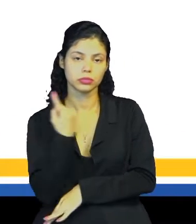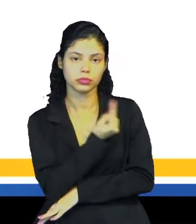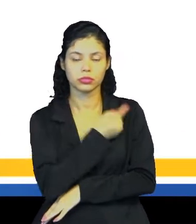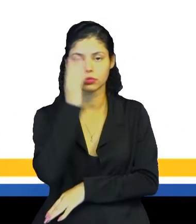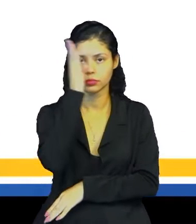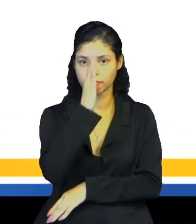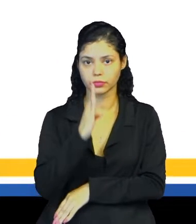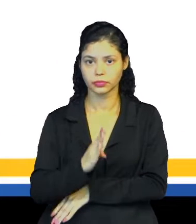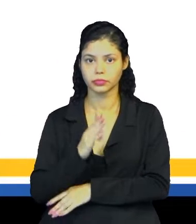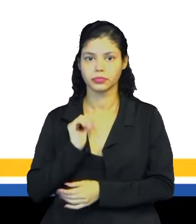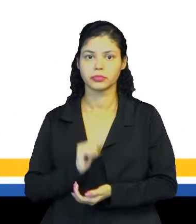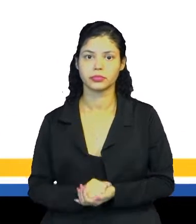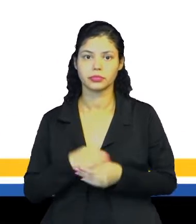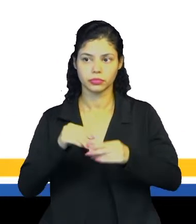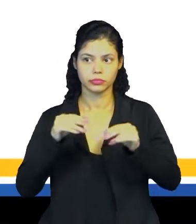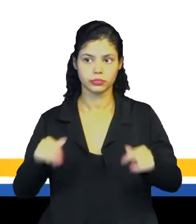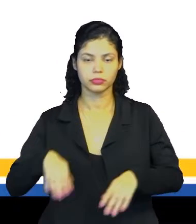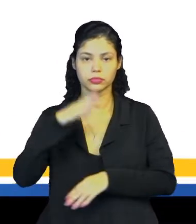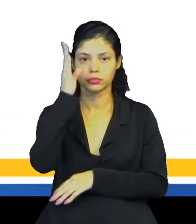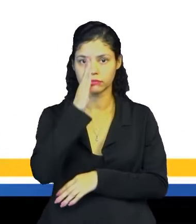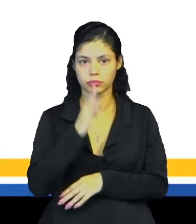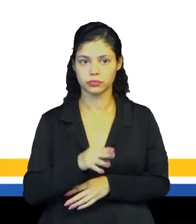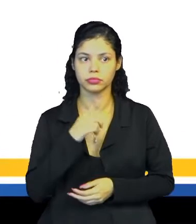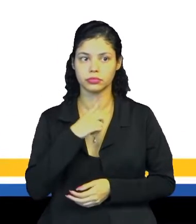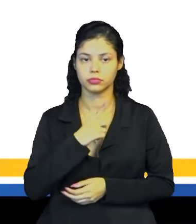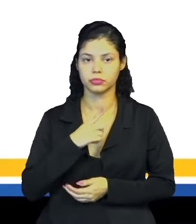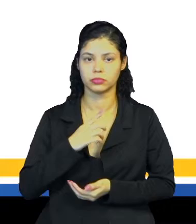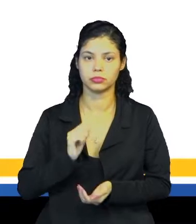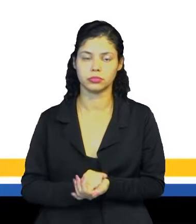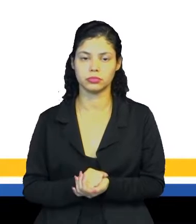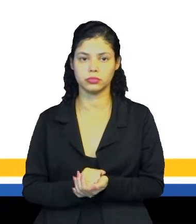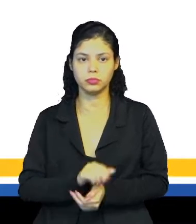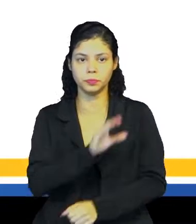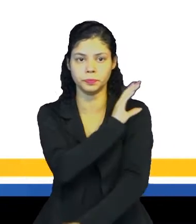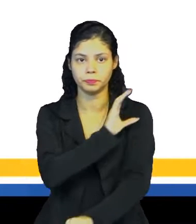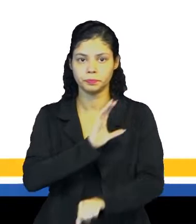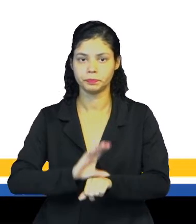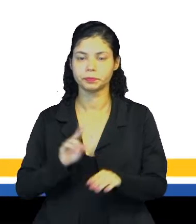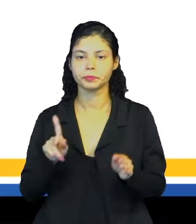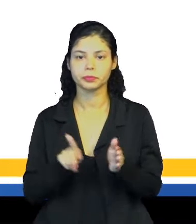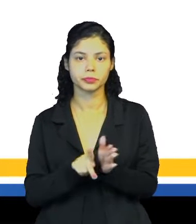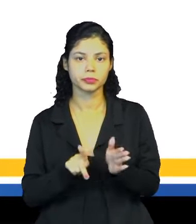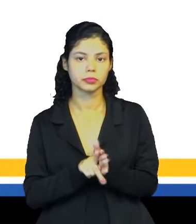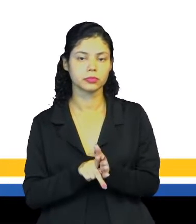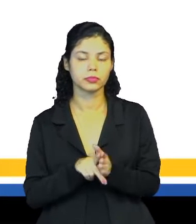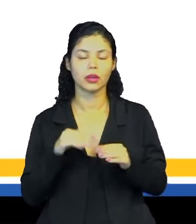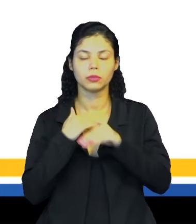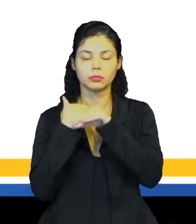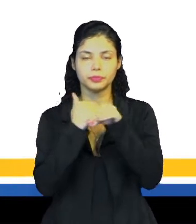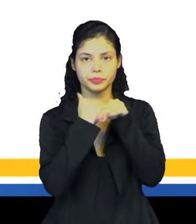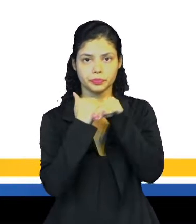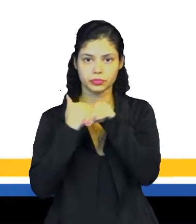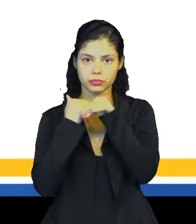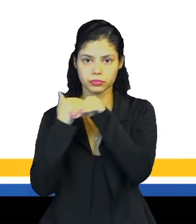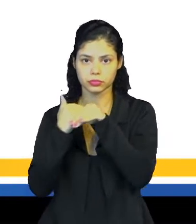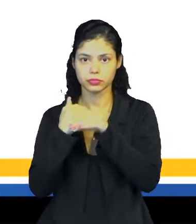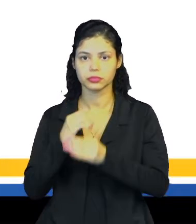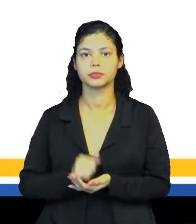Brasil, né? Território brasileiro, tinham uma cultura similar, ou seja, né?